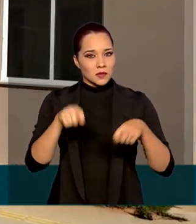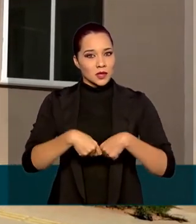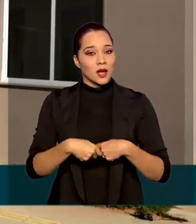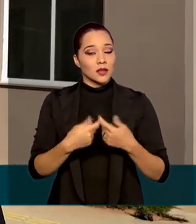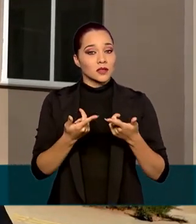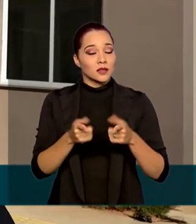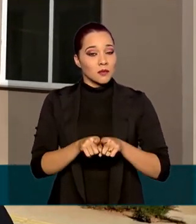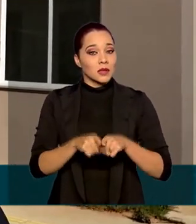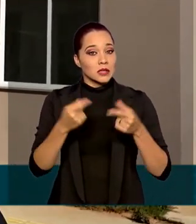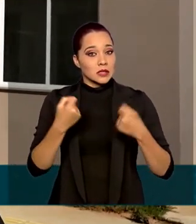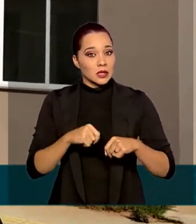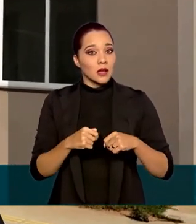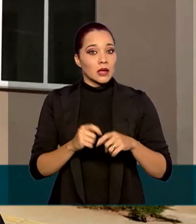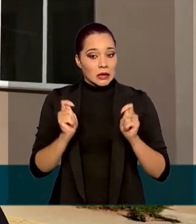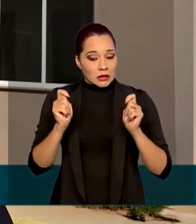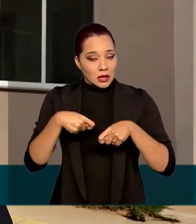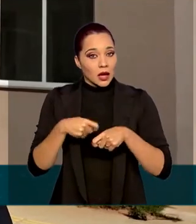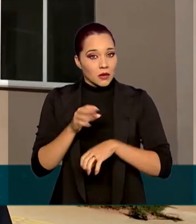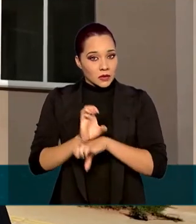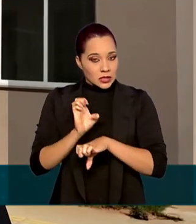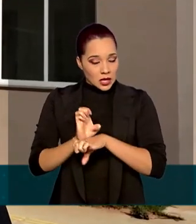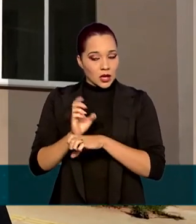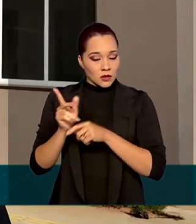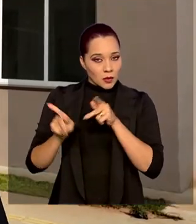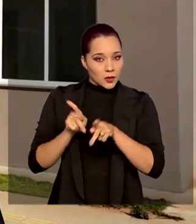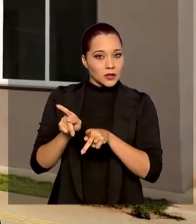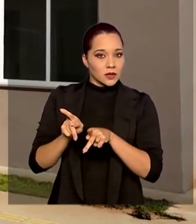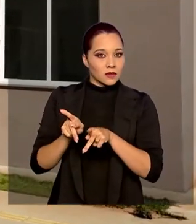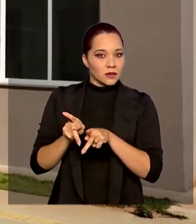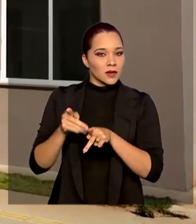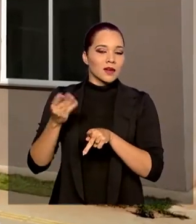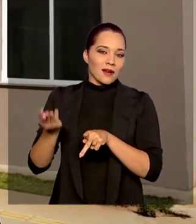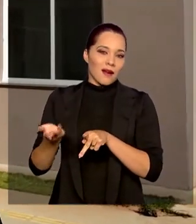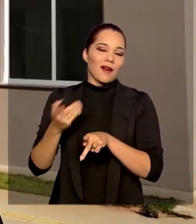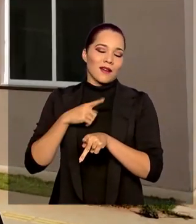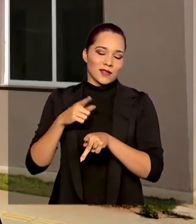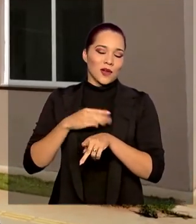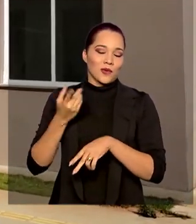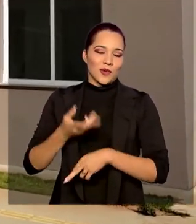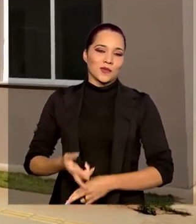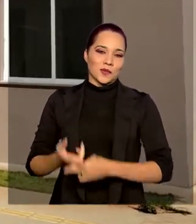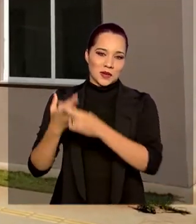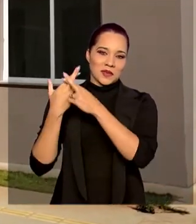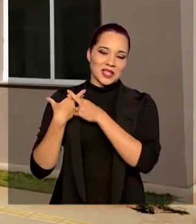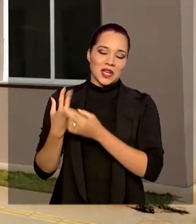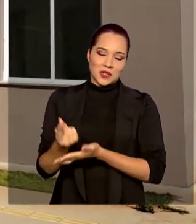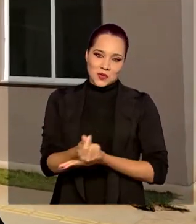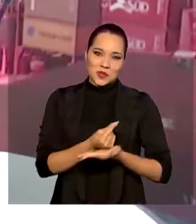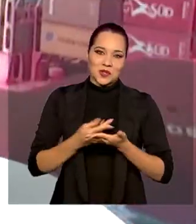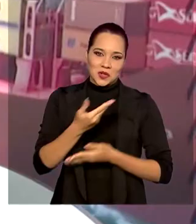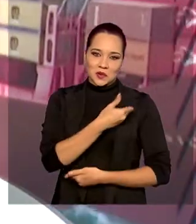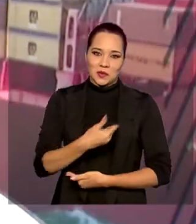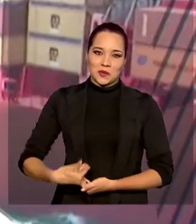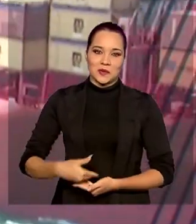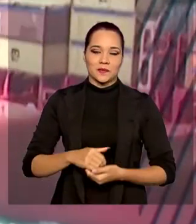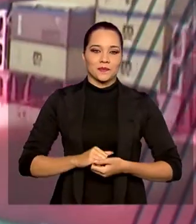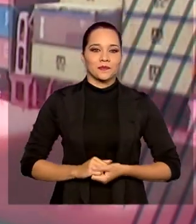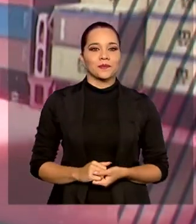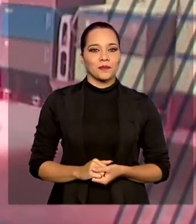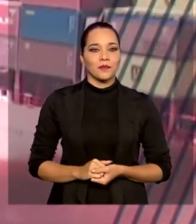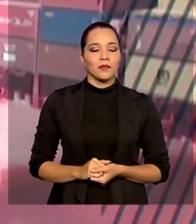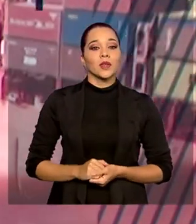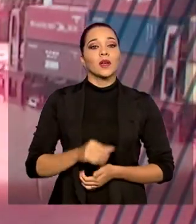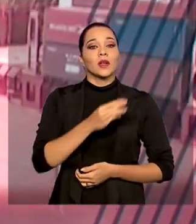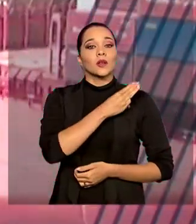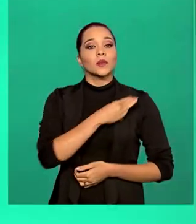necessidade e a conveniência do estado e da população e tendo responsabilidade com o recurso público. O